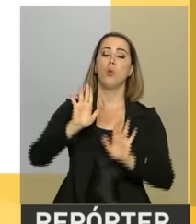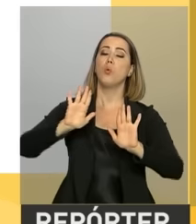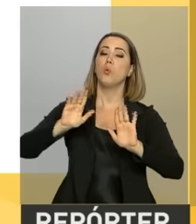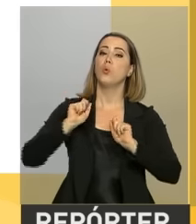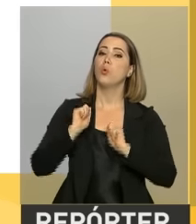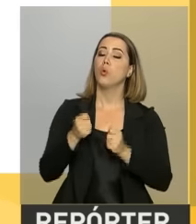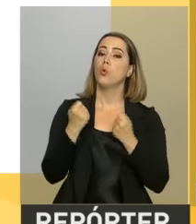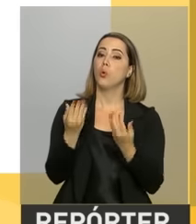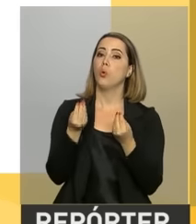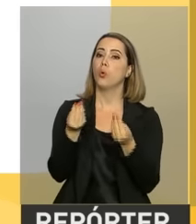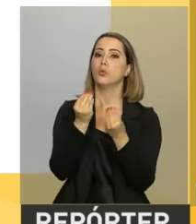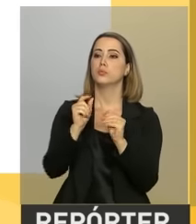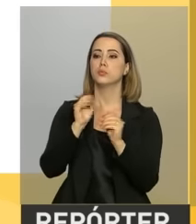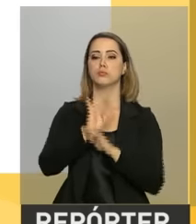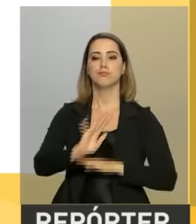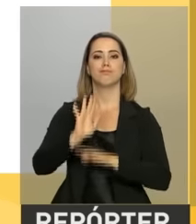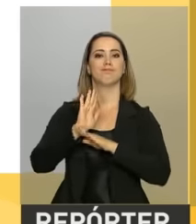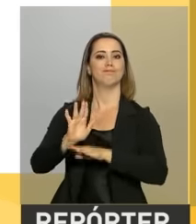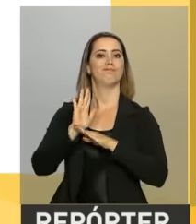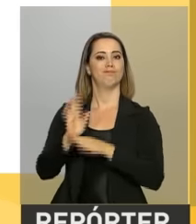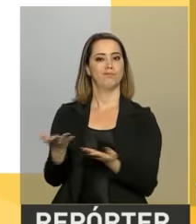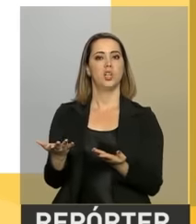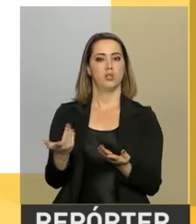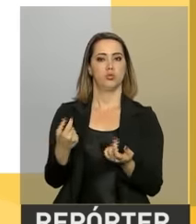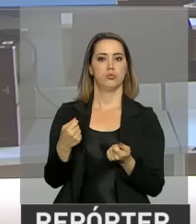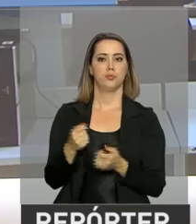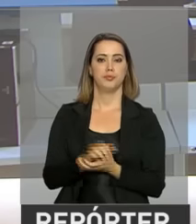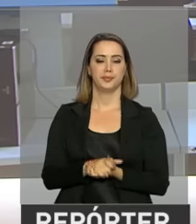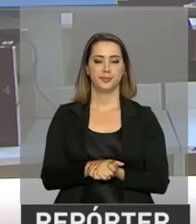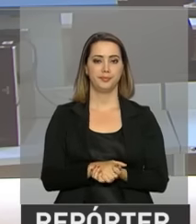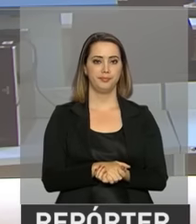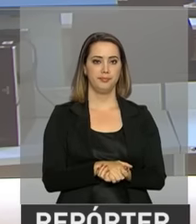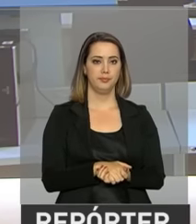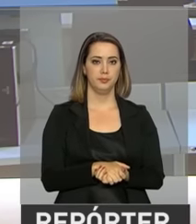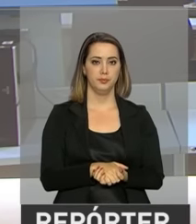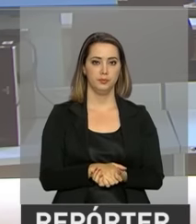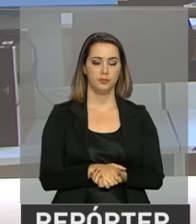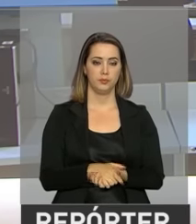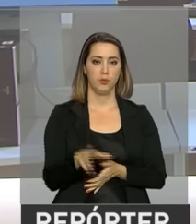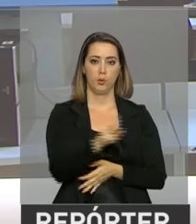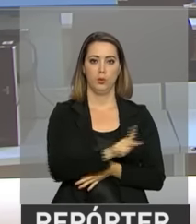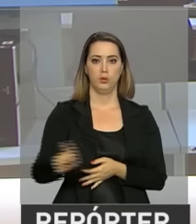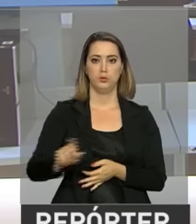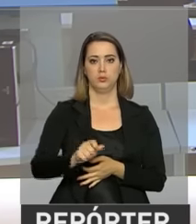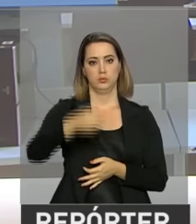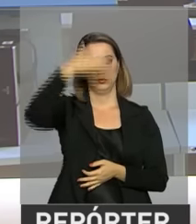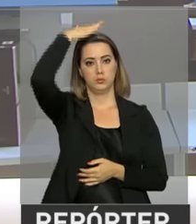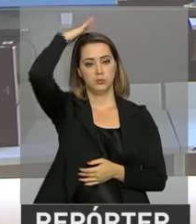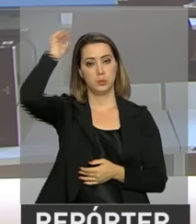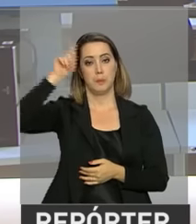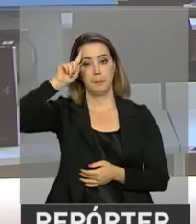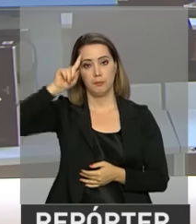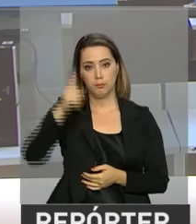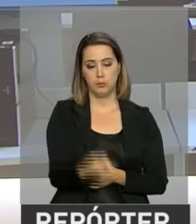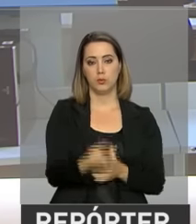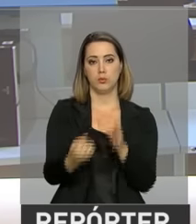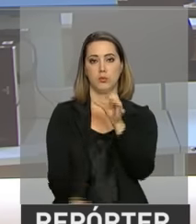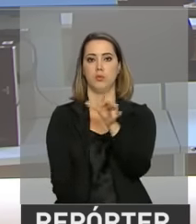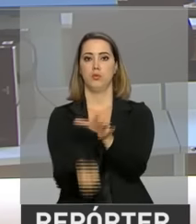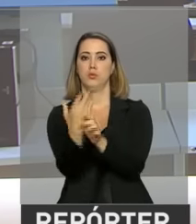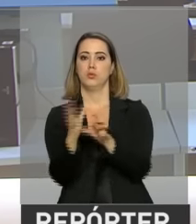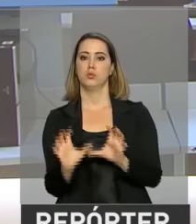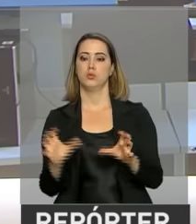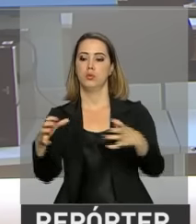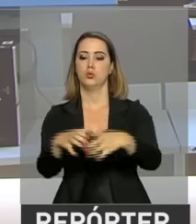e daquilo que nós, como Ministério da Agricultura, podemos fazer. E o presidente Michel Temer determinou a criação de um grupo de